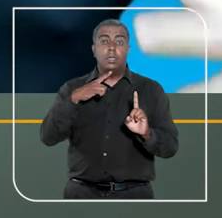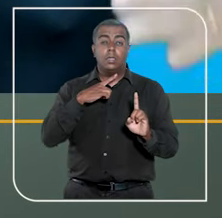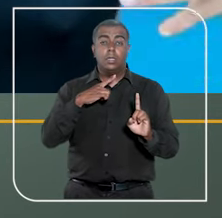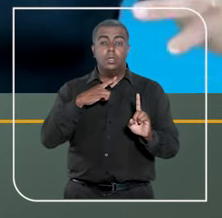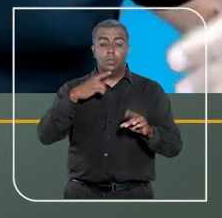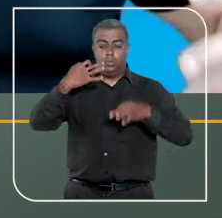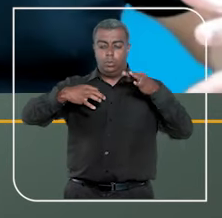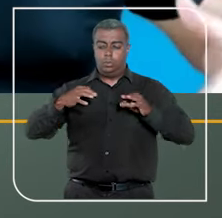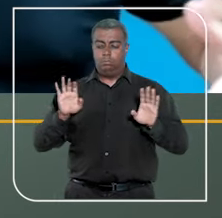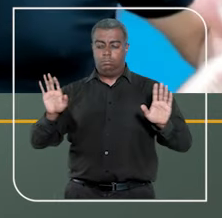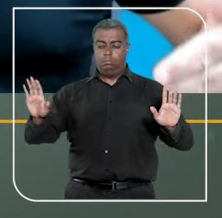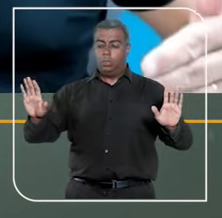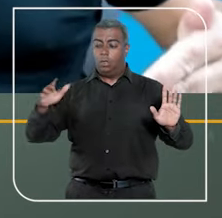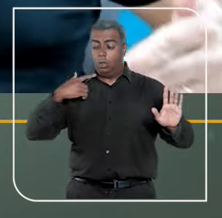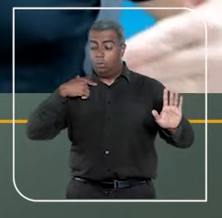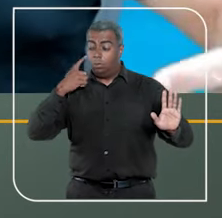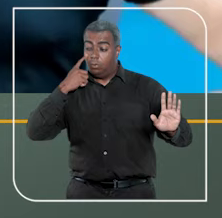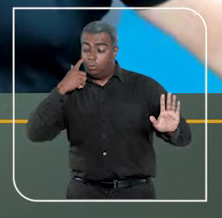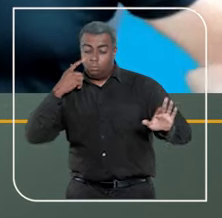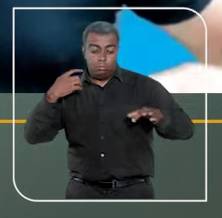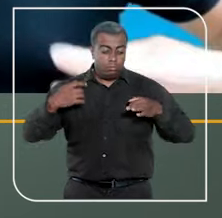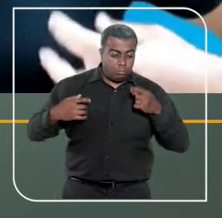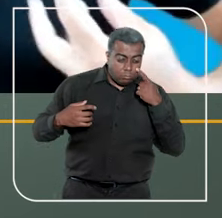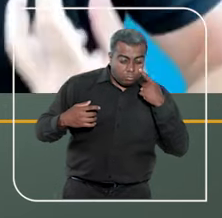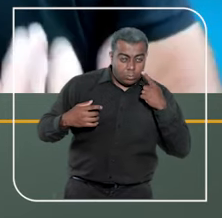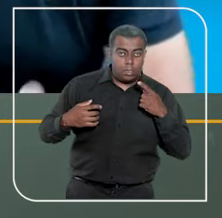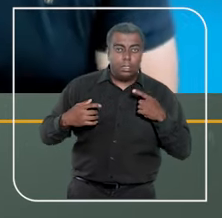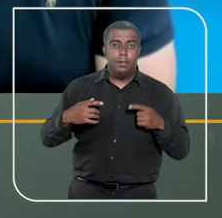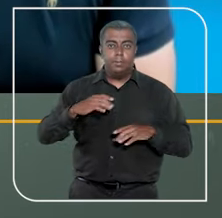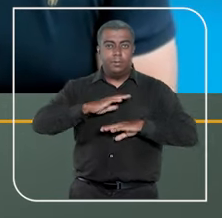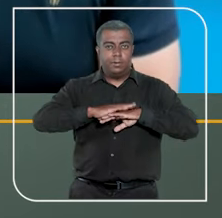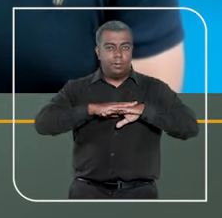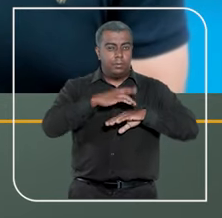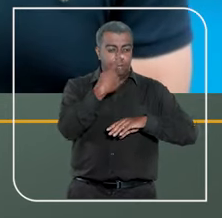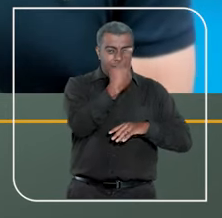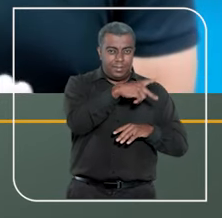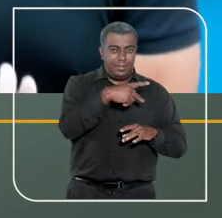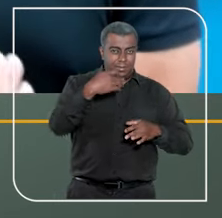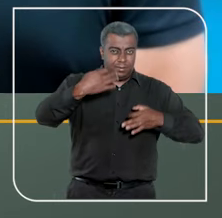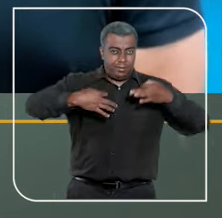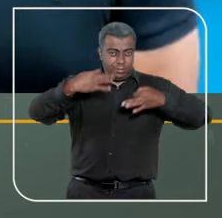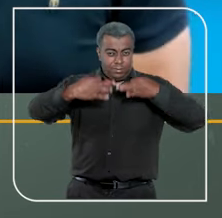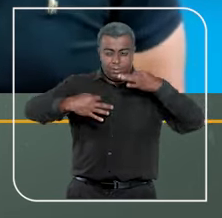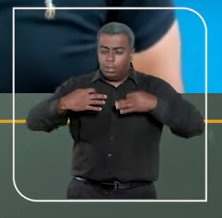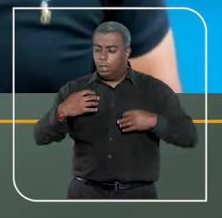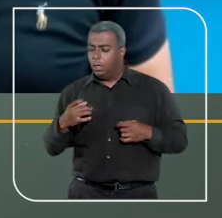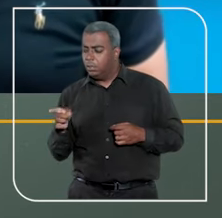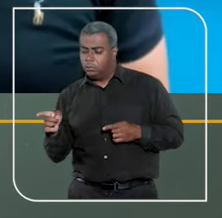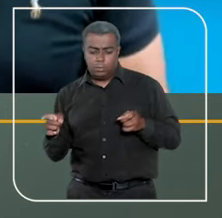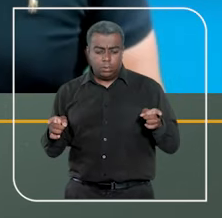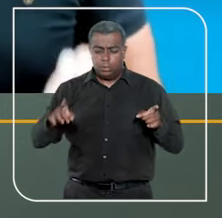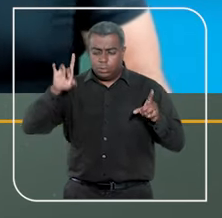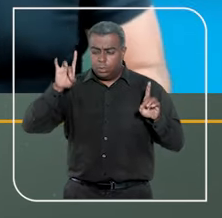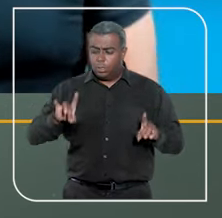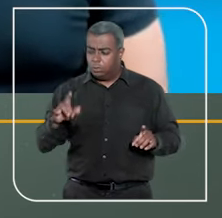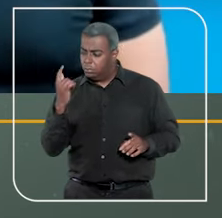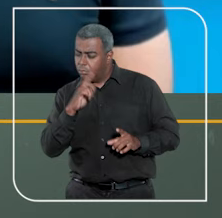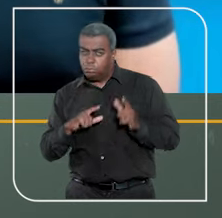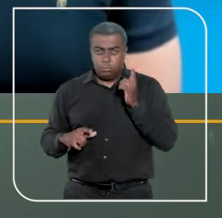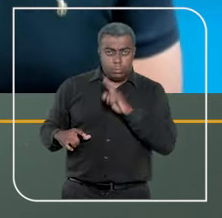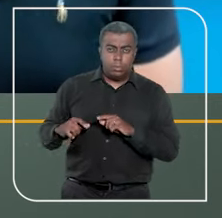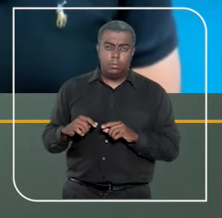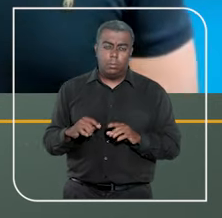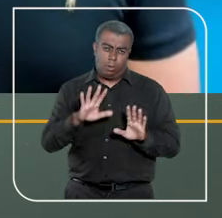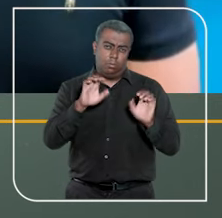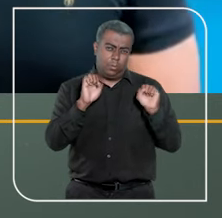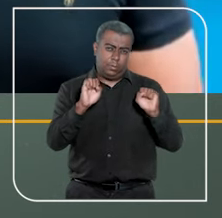equidistante das partes para dizer quem tem razão. Ele está exercendo a jurisdição, ele está dizendo o direito, ele está solucionando o